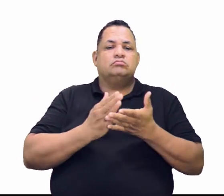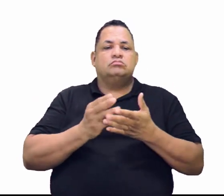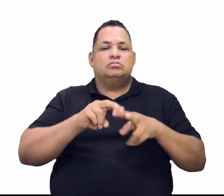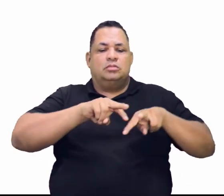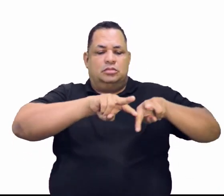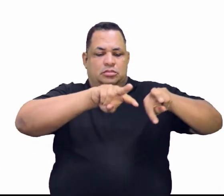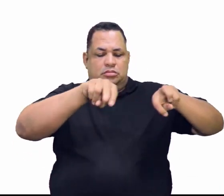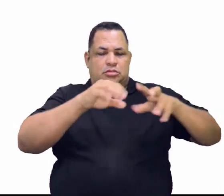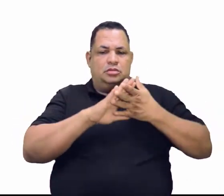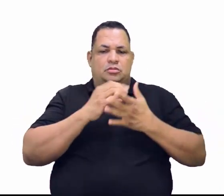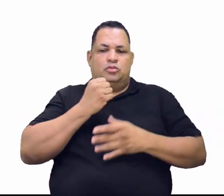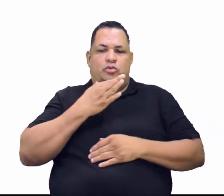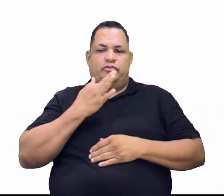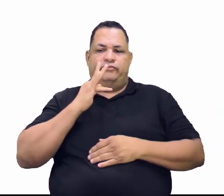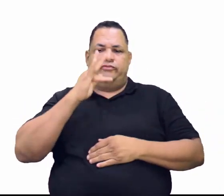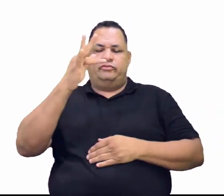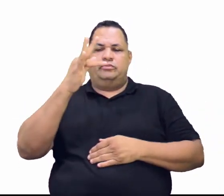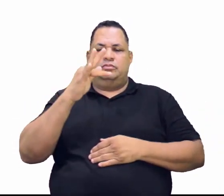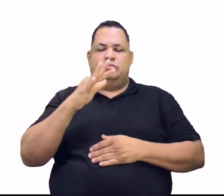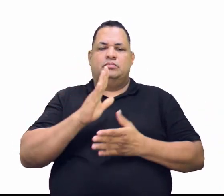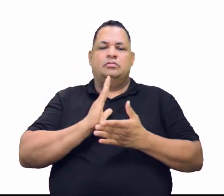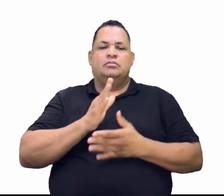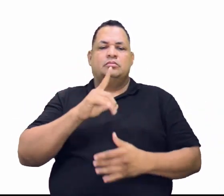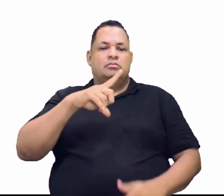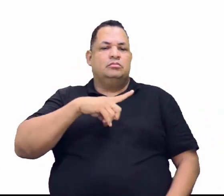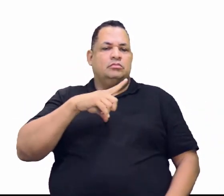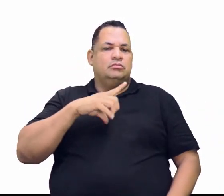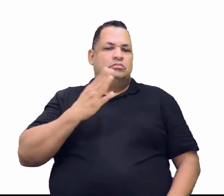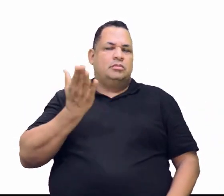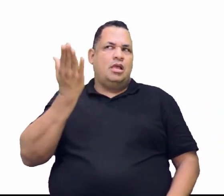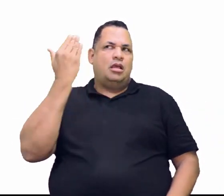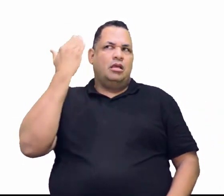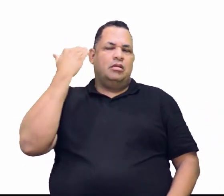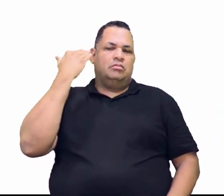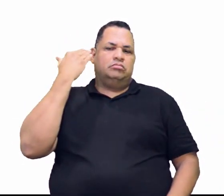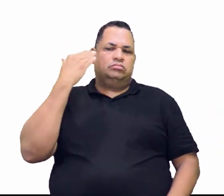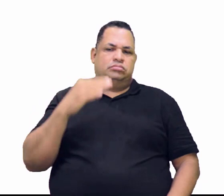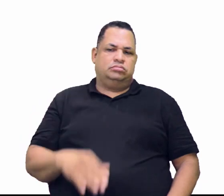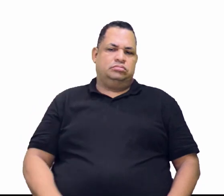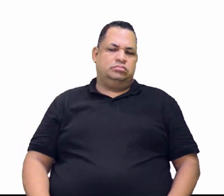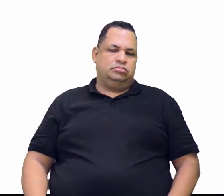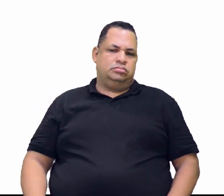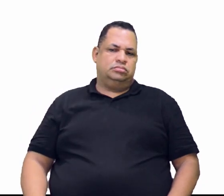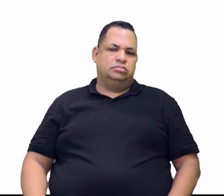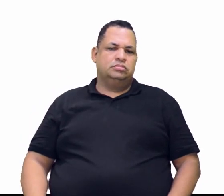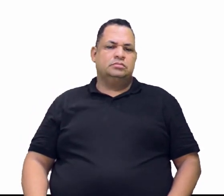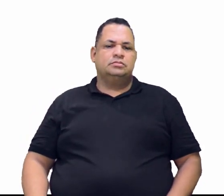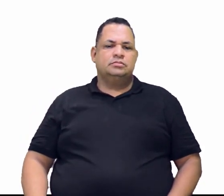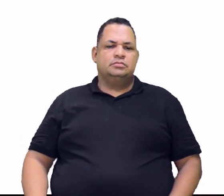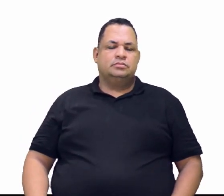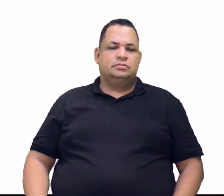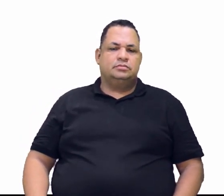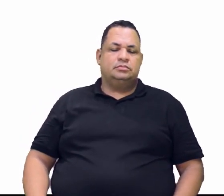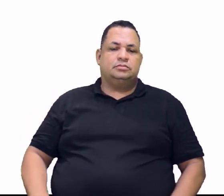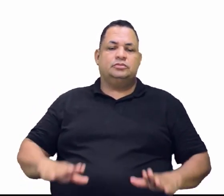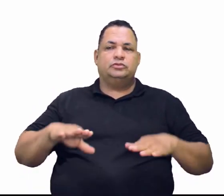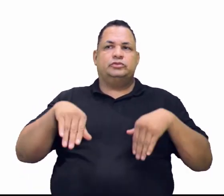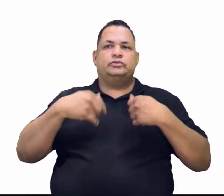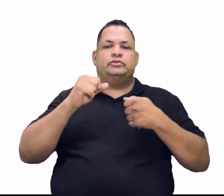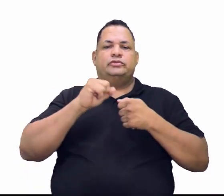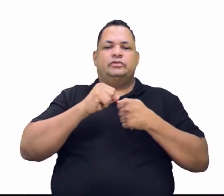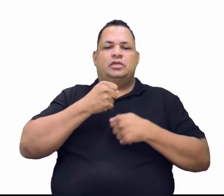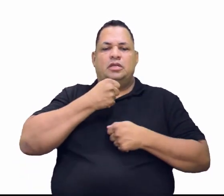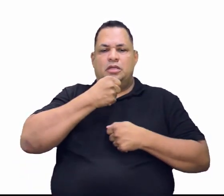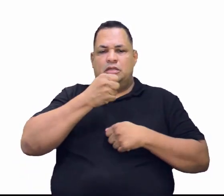Bom Futuro. Muito bacana. Eu já tinha ido lá há algum tempo, mas quando eu fui fazer essa